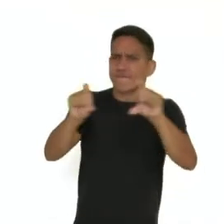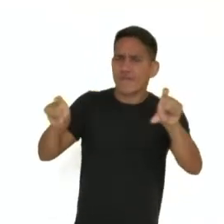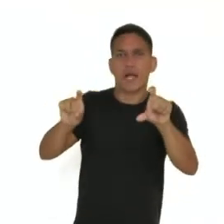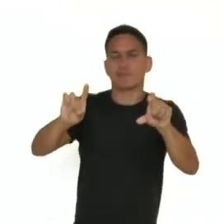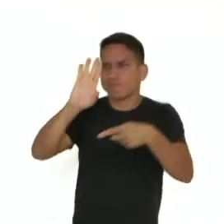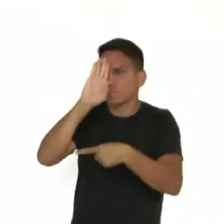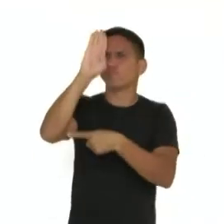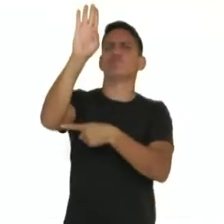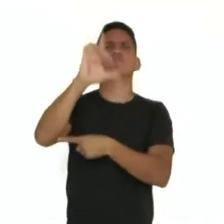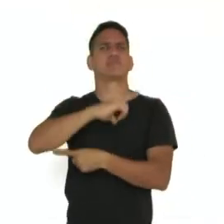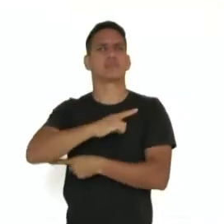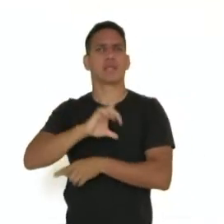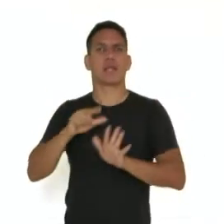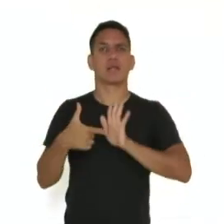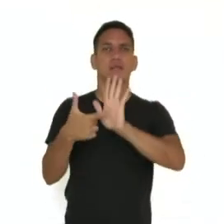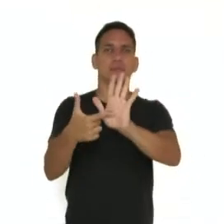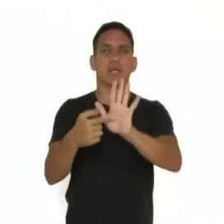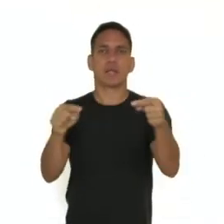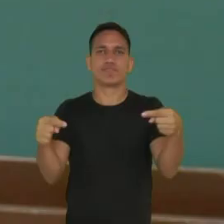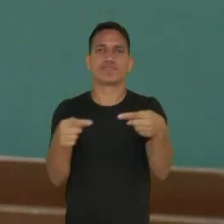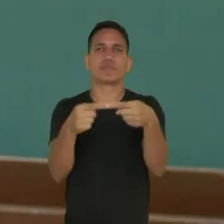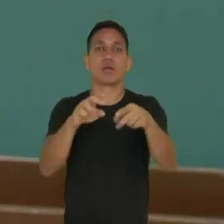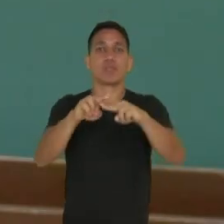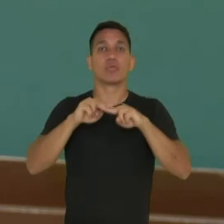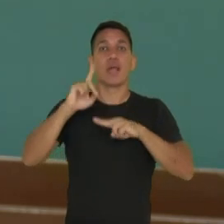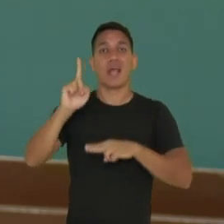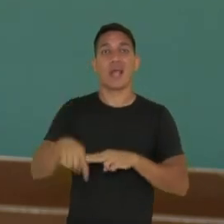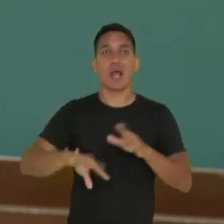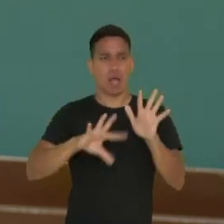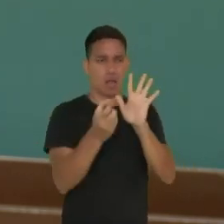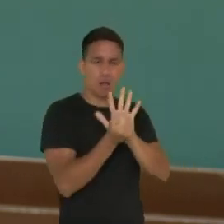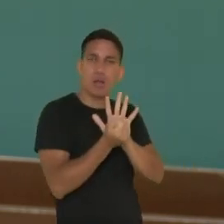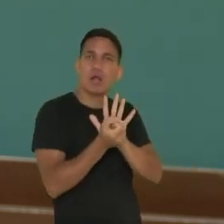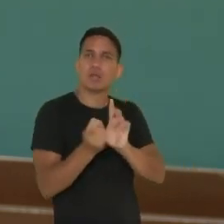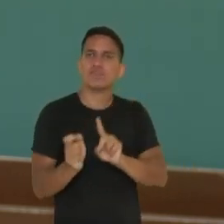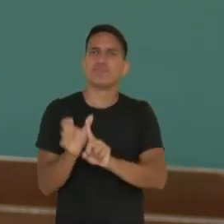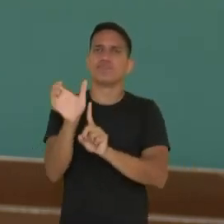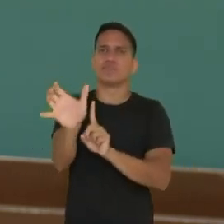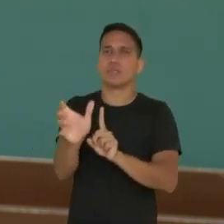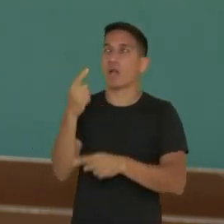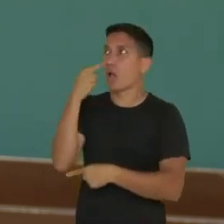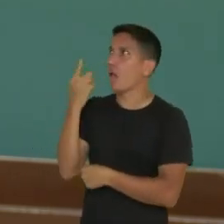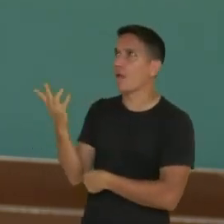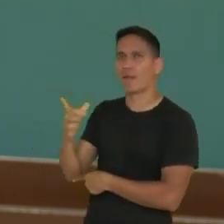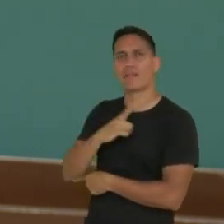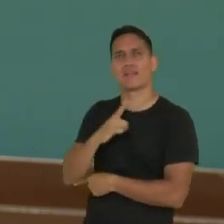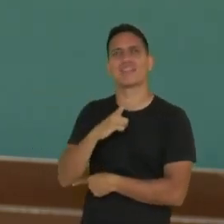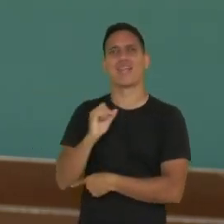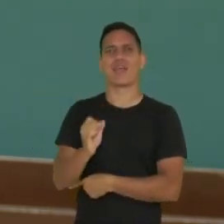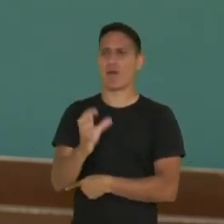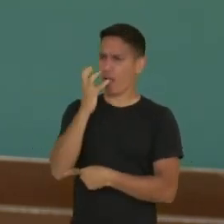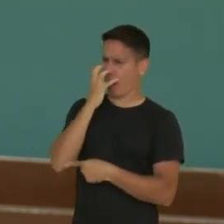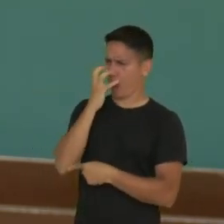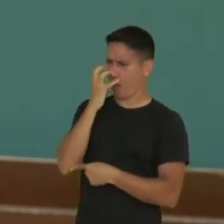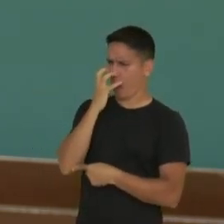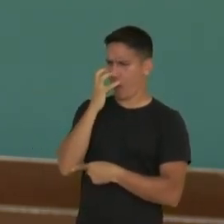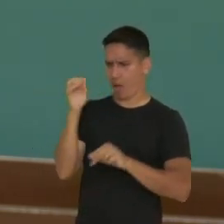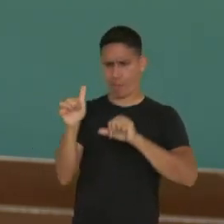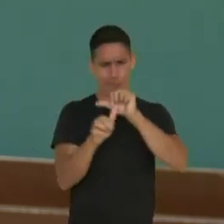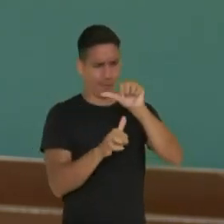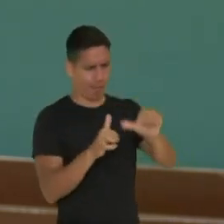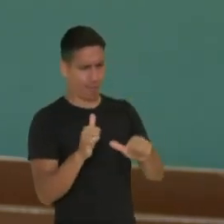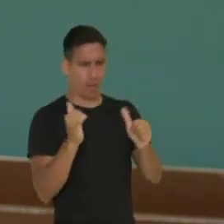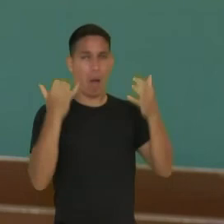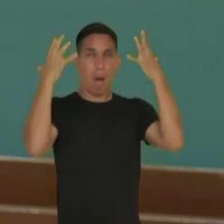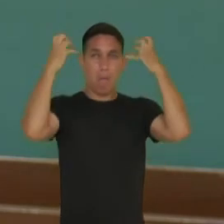relacionar com a marca. É o chamado logotipo verbal. Observem aqui do ladinho, Banha e tosa. Aqui seu cão sai um gato. Aqui seu cão sai